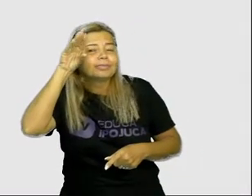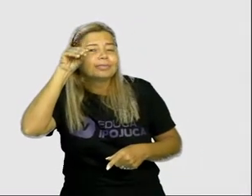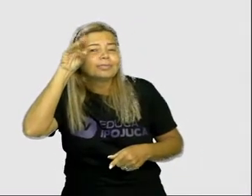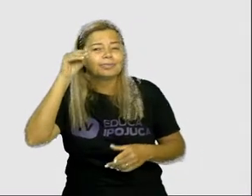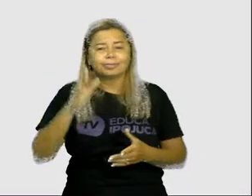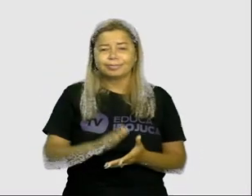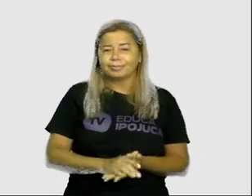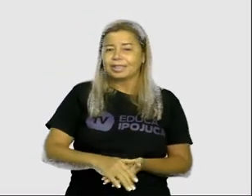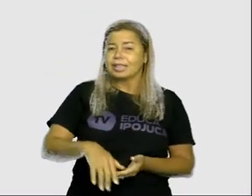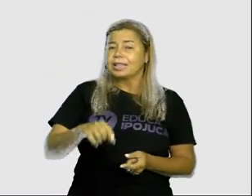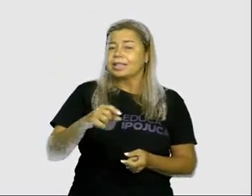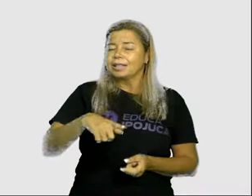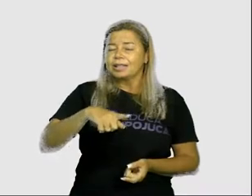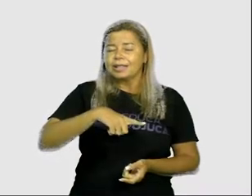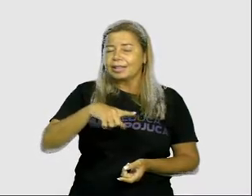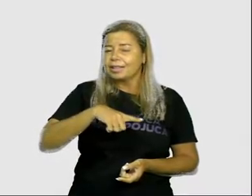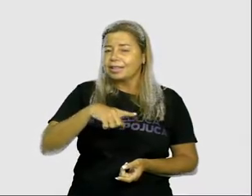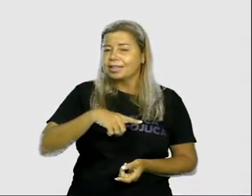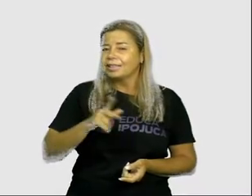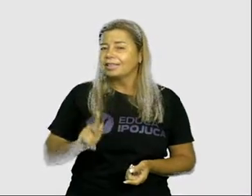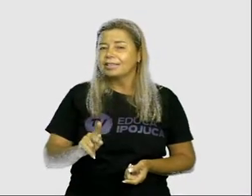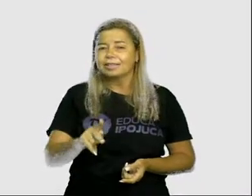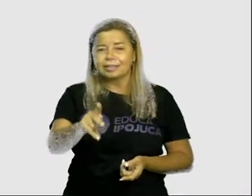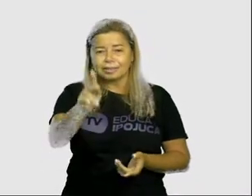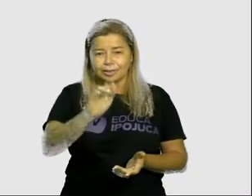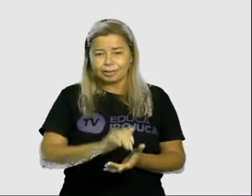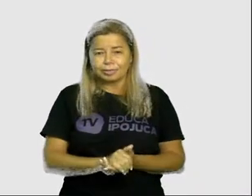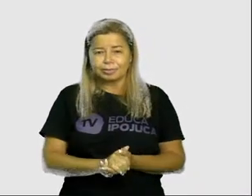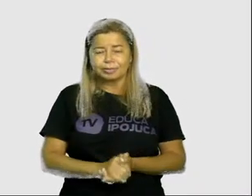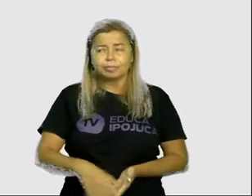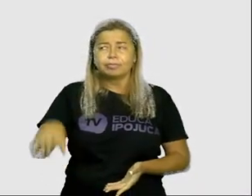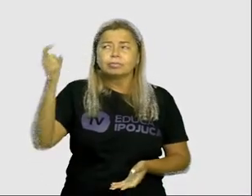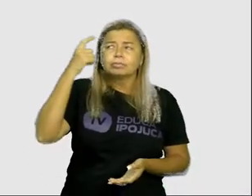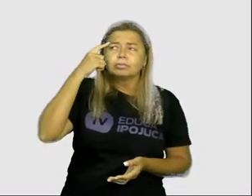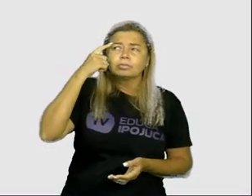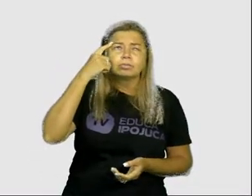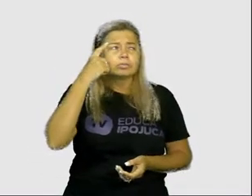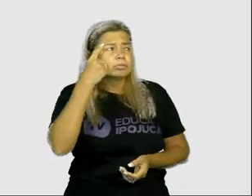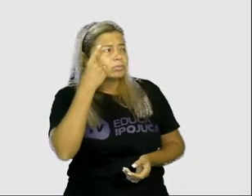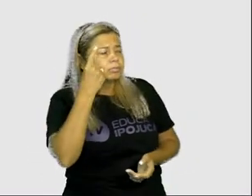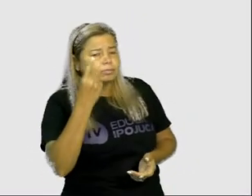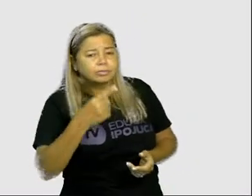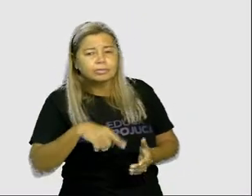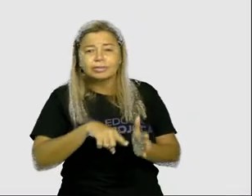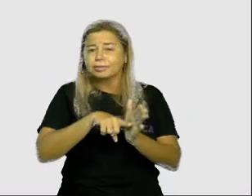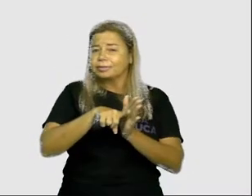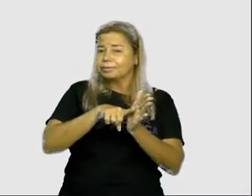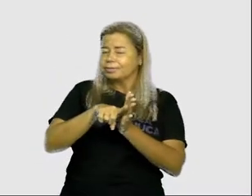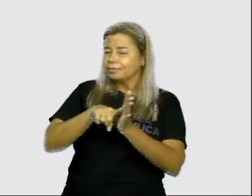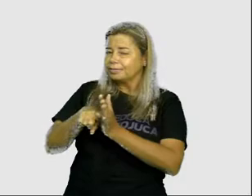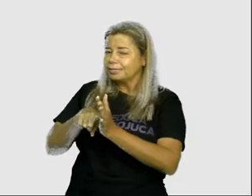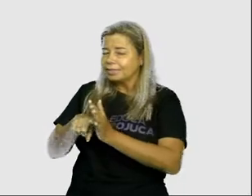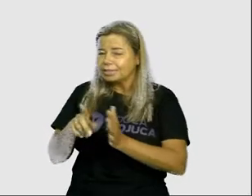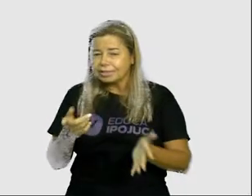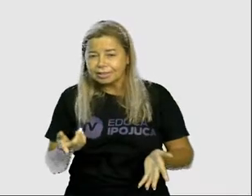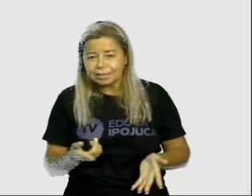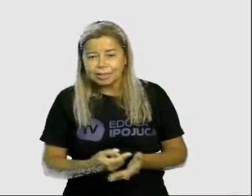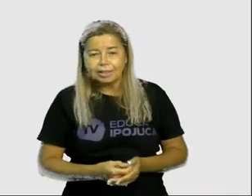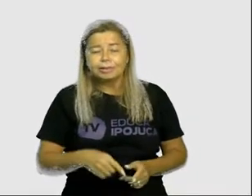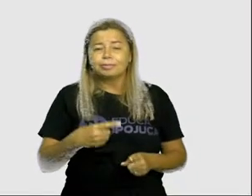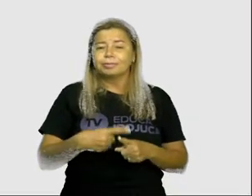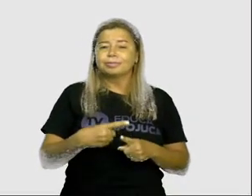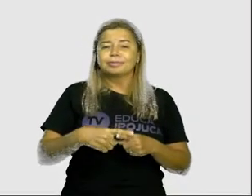para aprender. Sempre que eu tenho dúvidas, vou procurar saber. Que